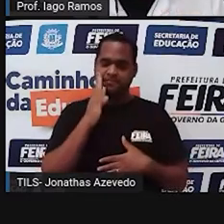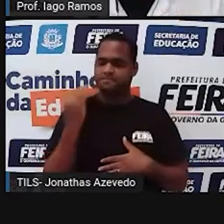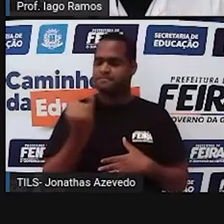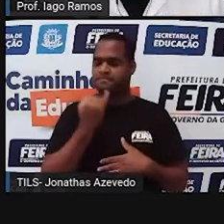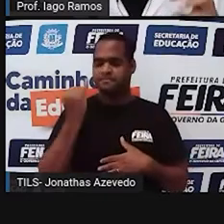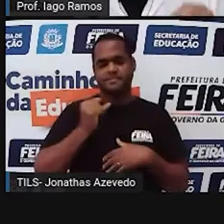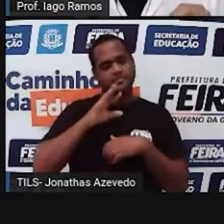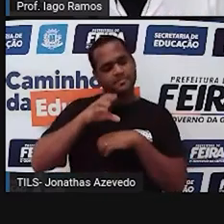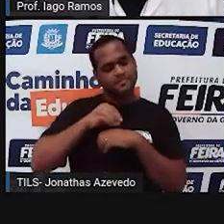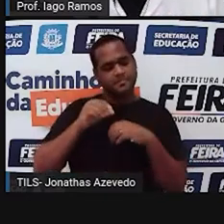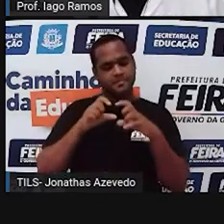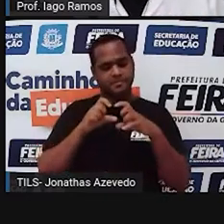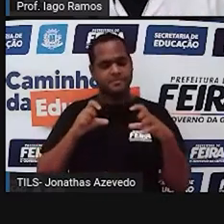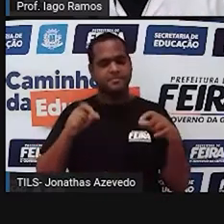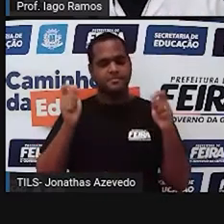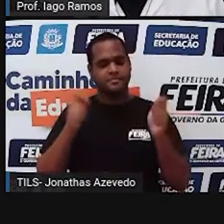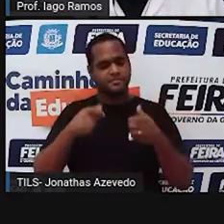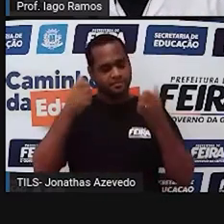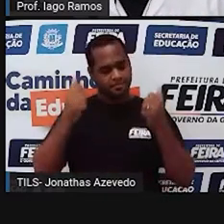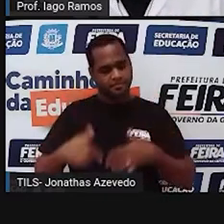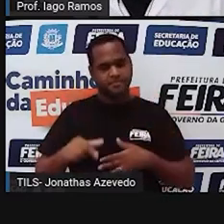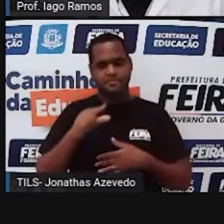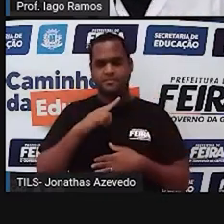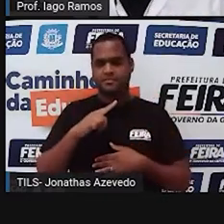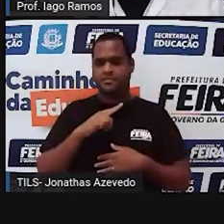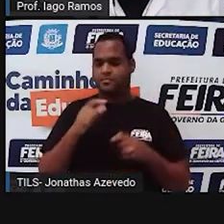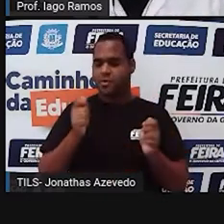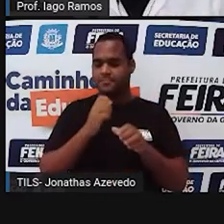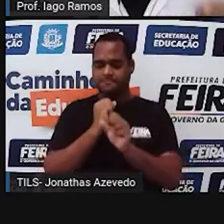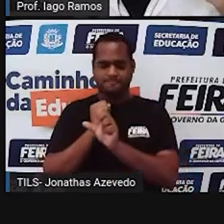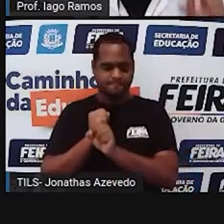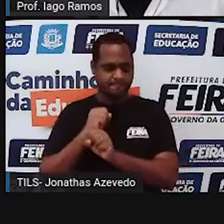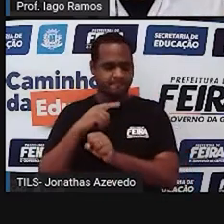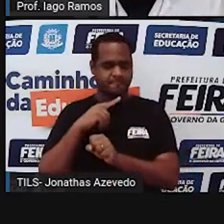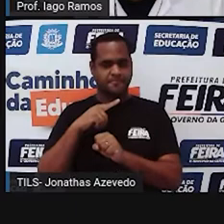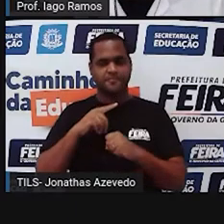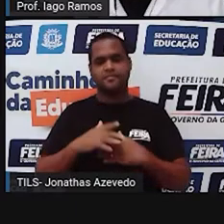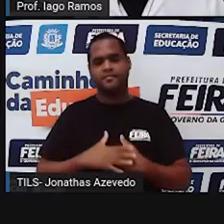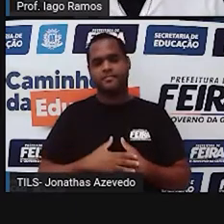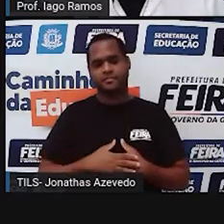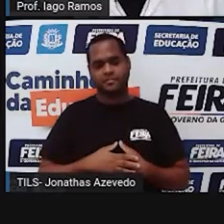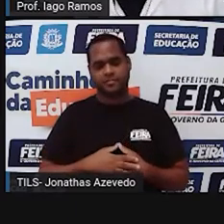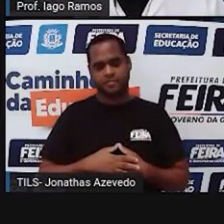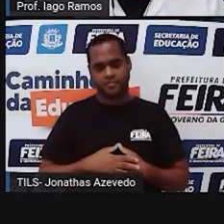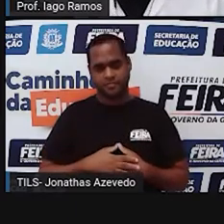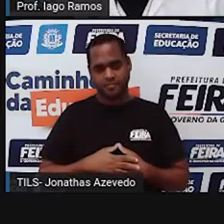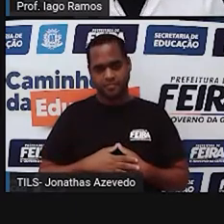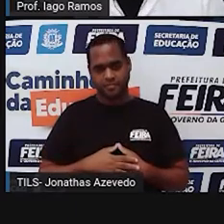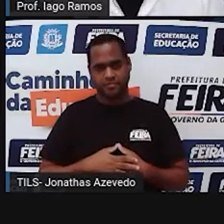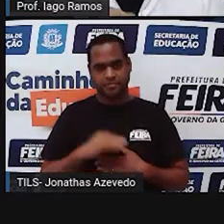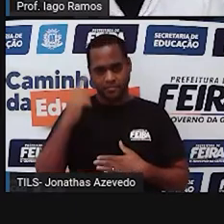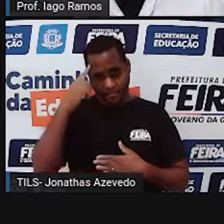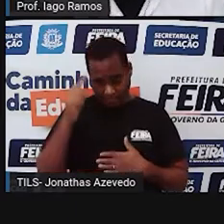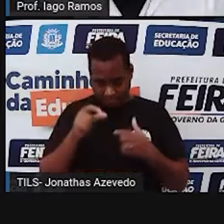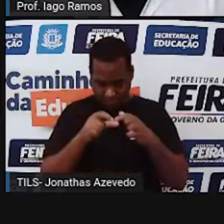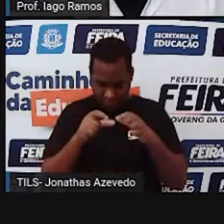a régua para poder fazer com a medida que eu vou pedir, tá bom? Então pega uma régua, pega essa régua,